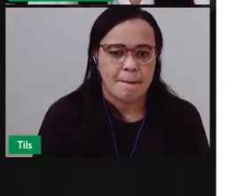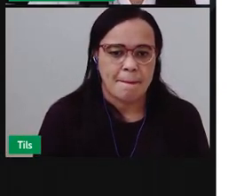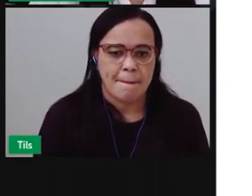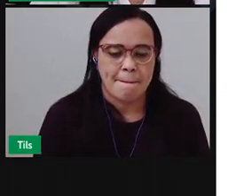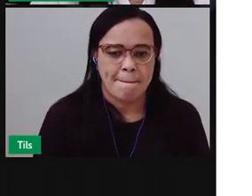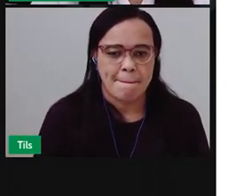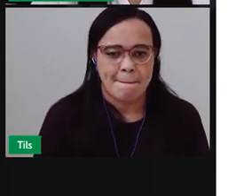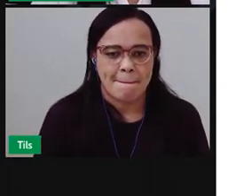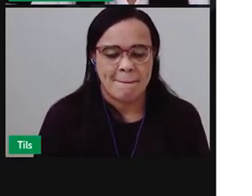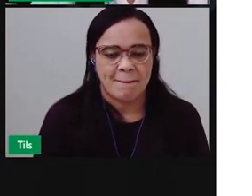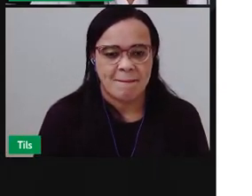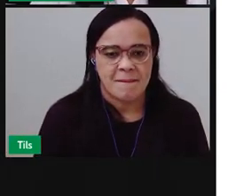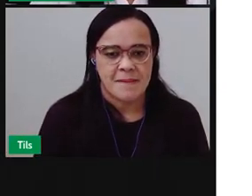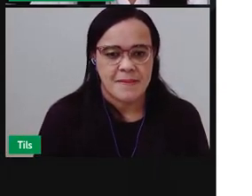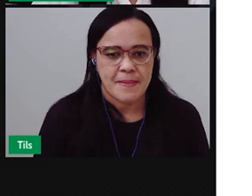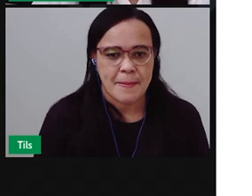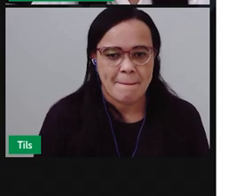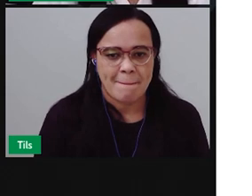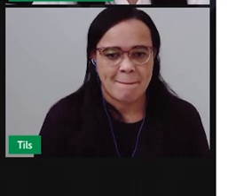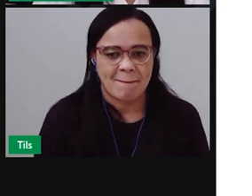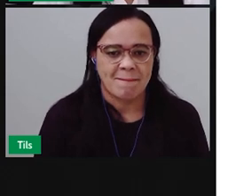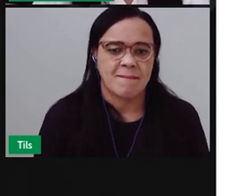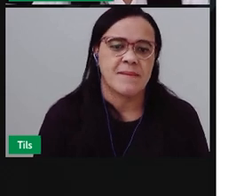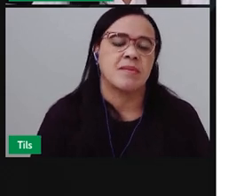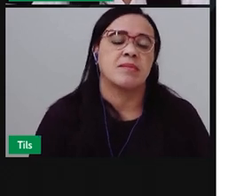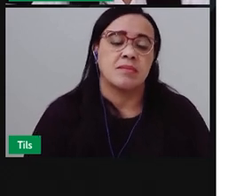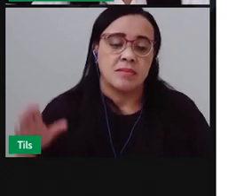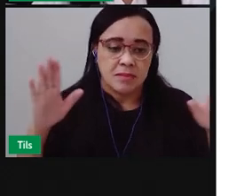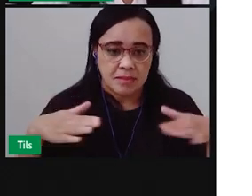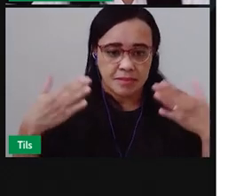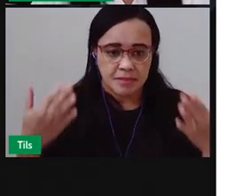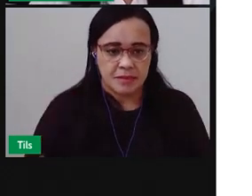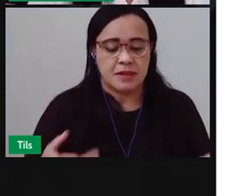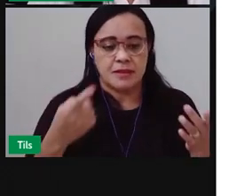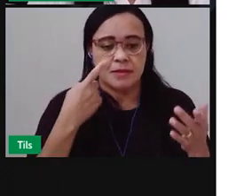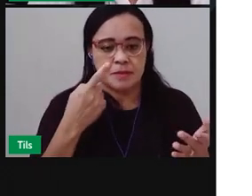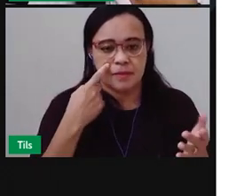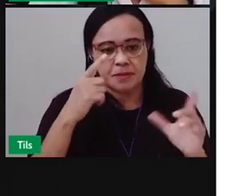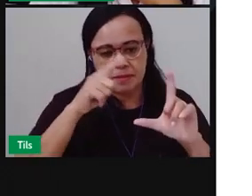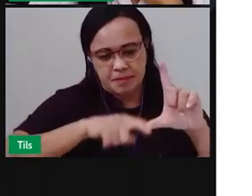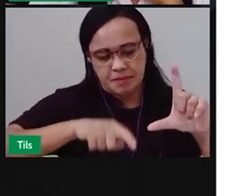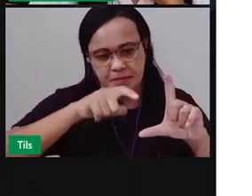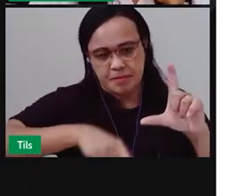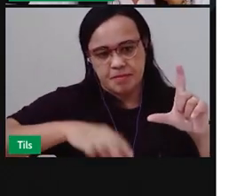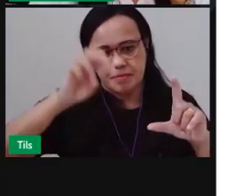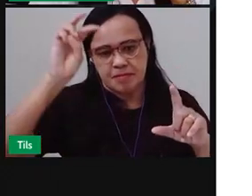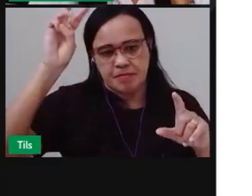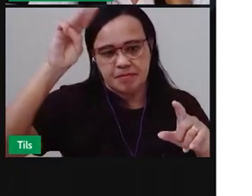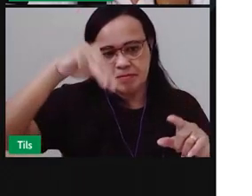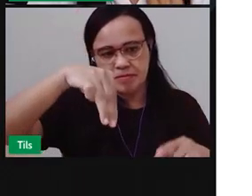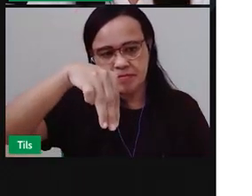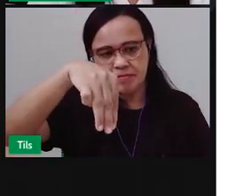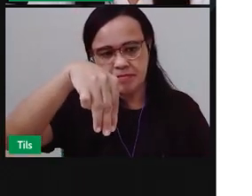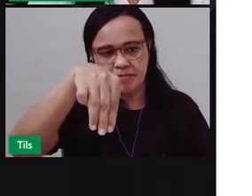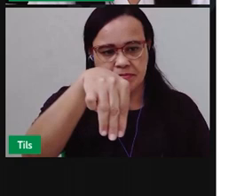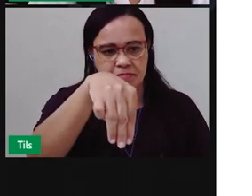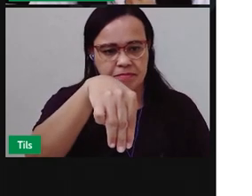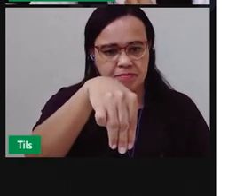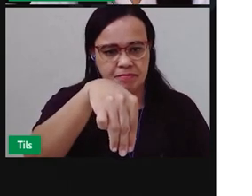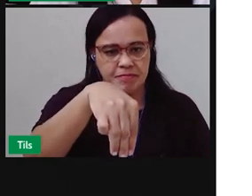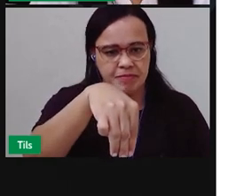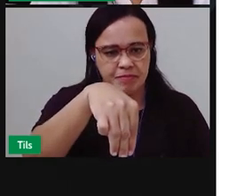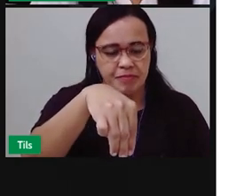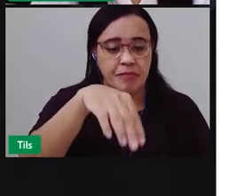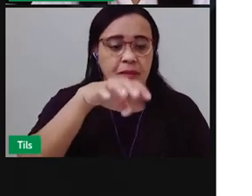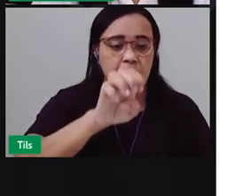Então a gente vai ter aí A letra M Né Que tem o som